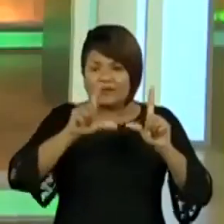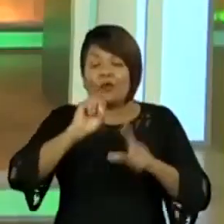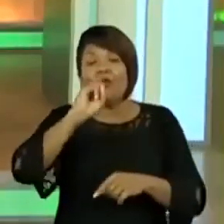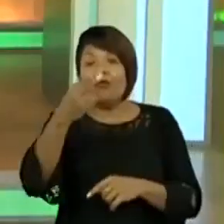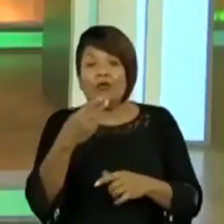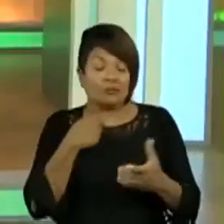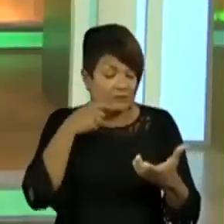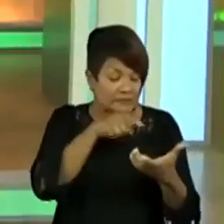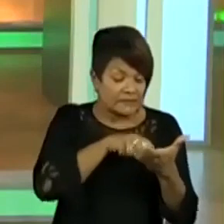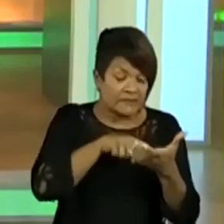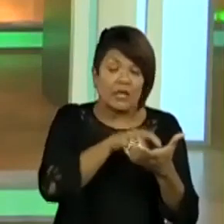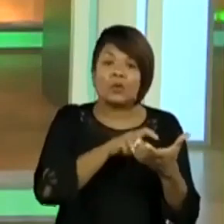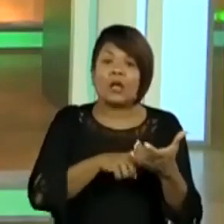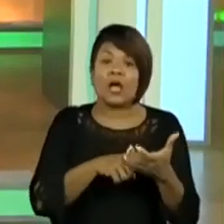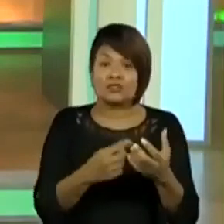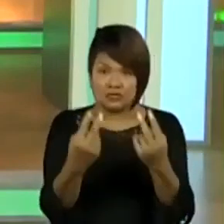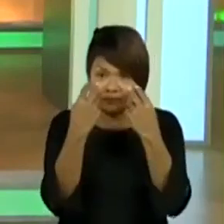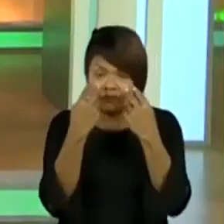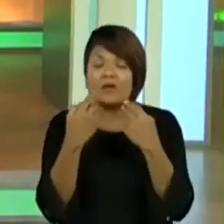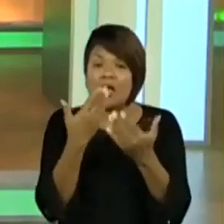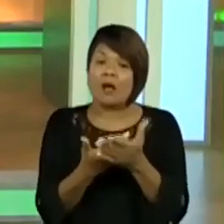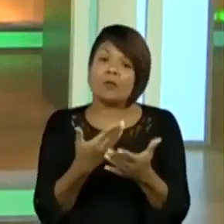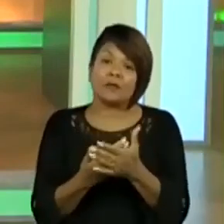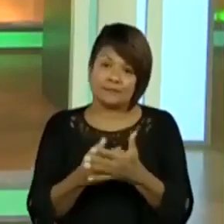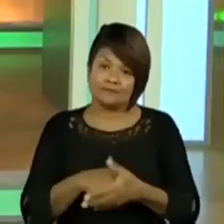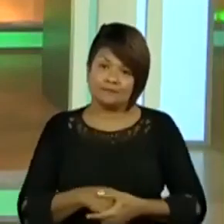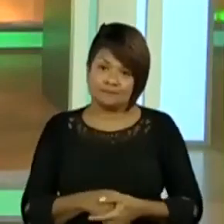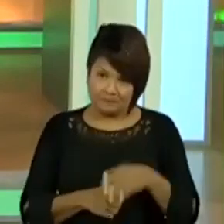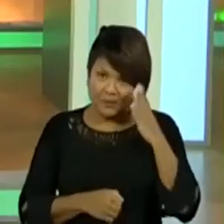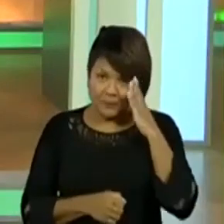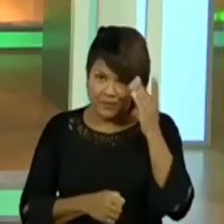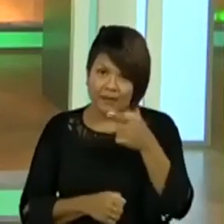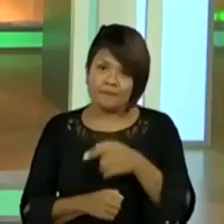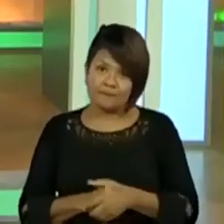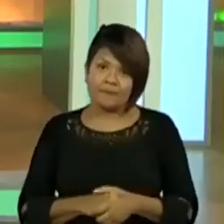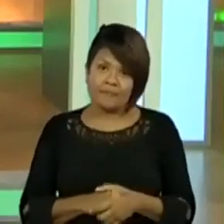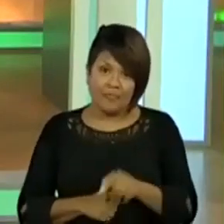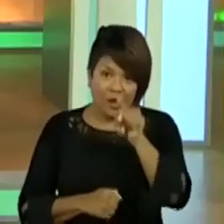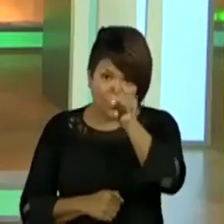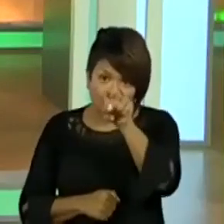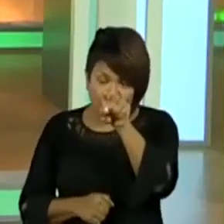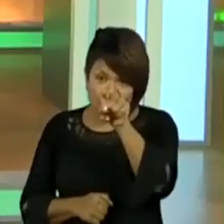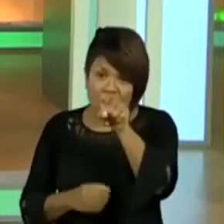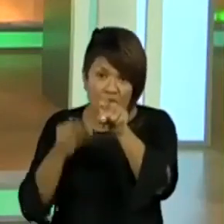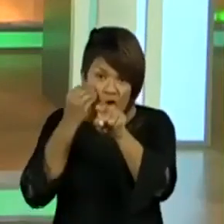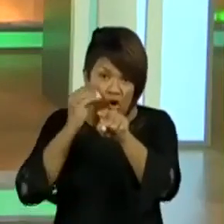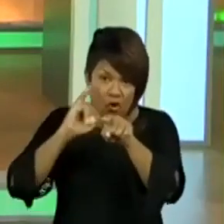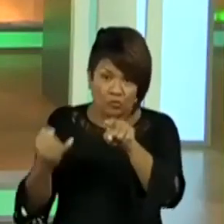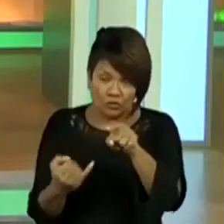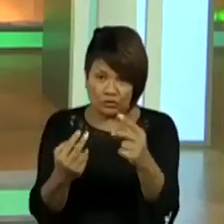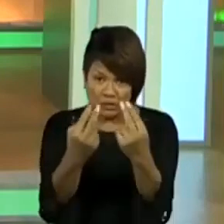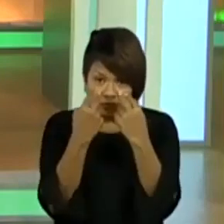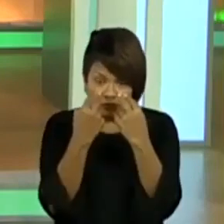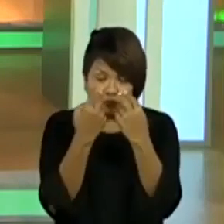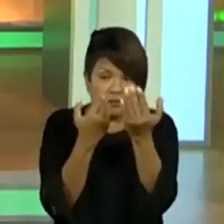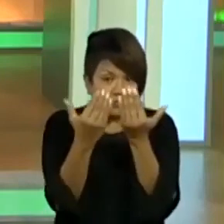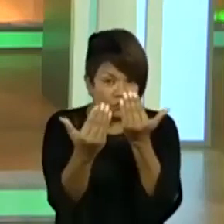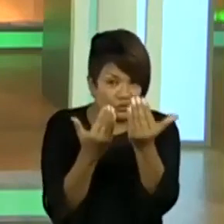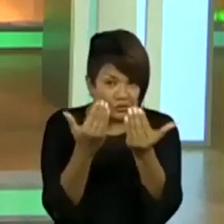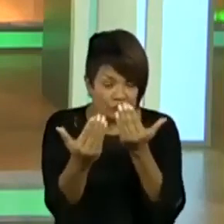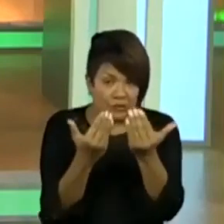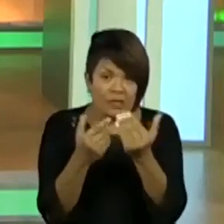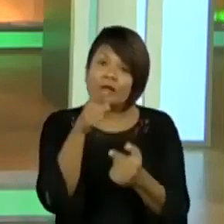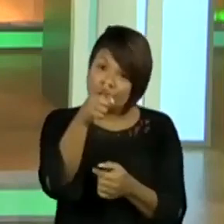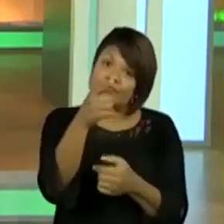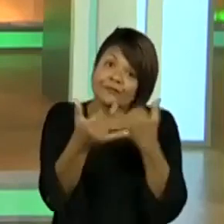celular, de assistir a esta aula. Então, vocês estão tendo essa oportunidade de a gente trocar ideia. E aí fica